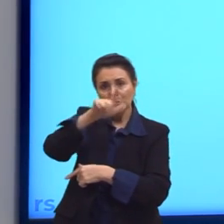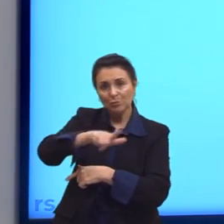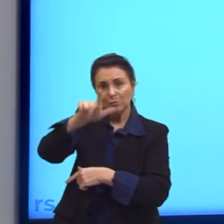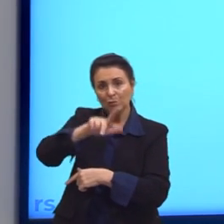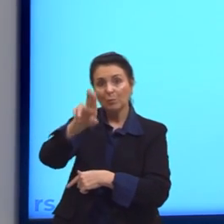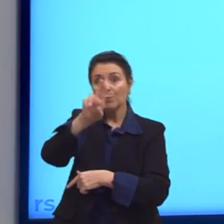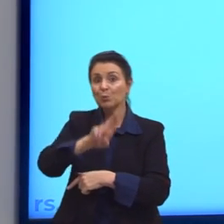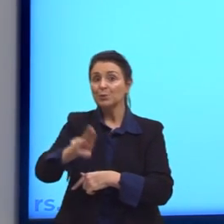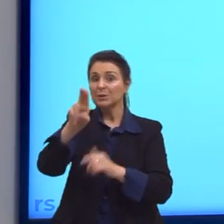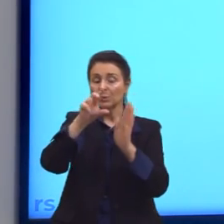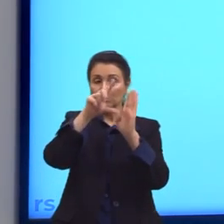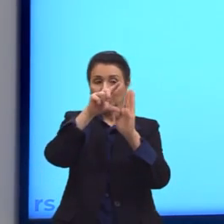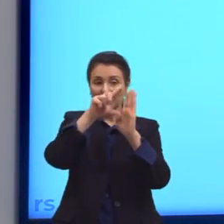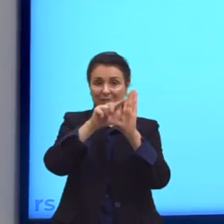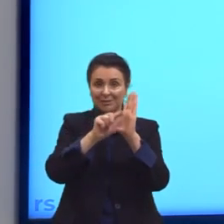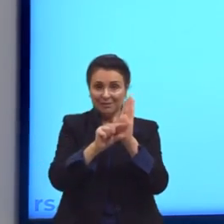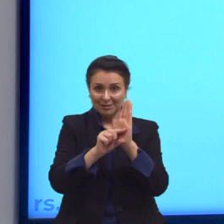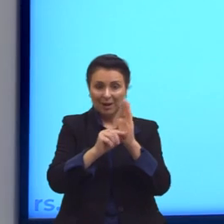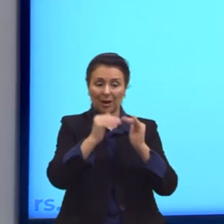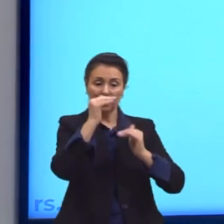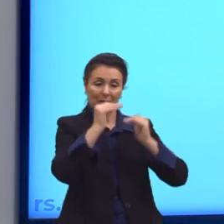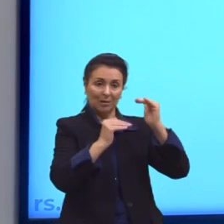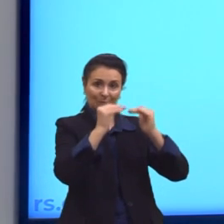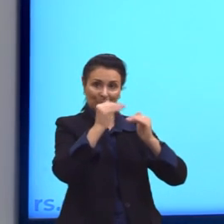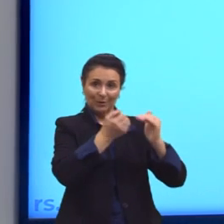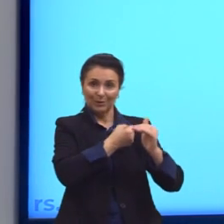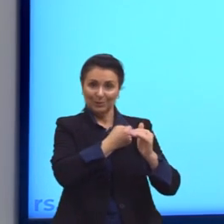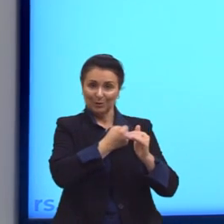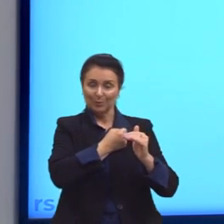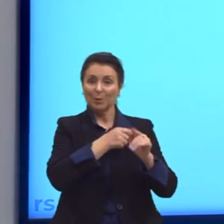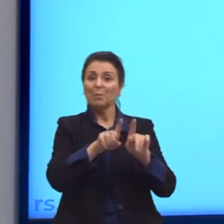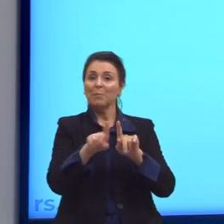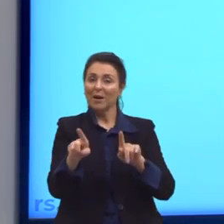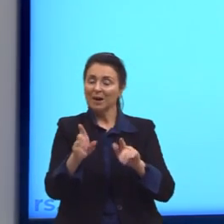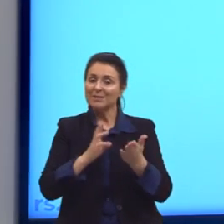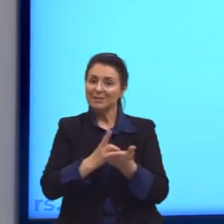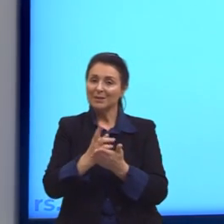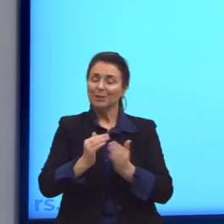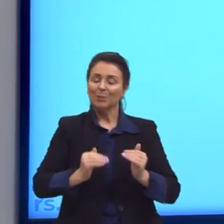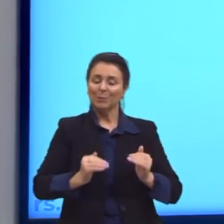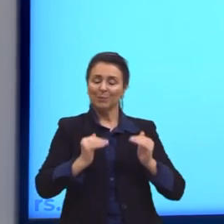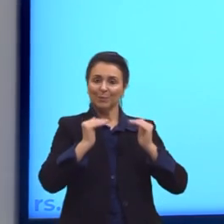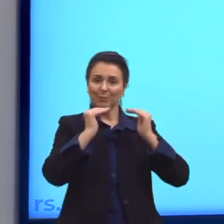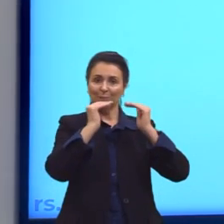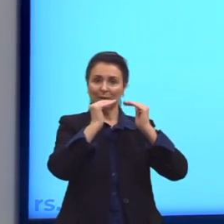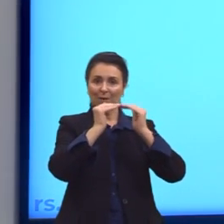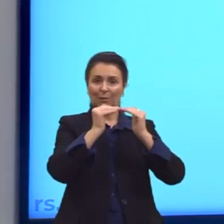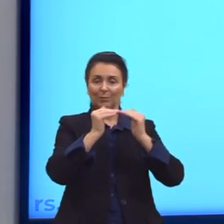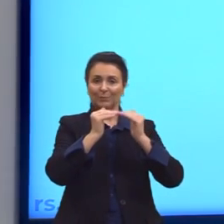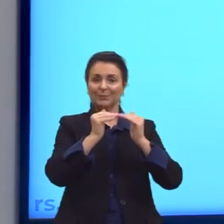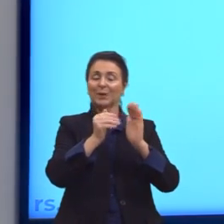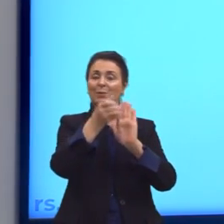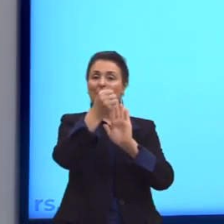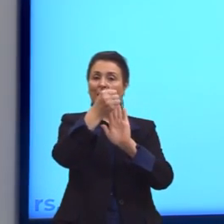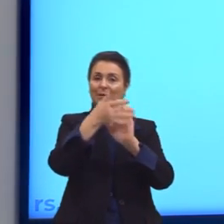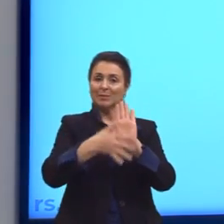menor, uma proporção menor, seguindo ainda um padrão. Então, a nossa definição, então, de fractais.